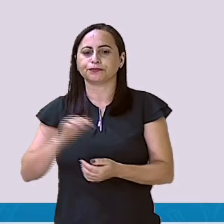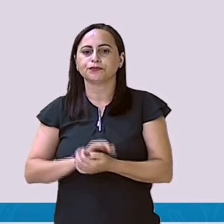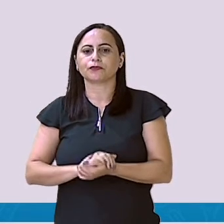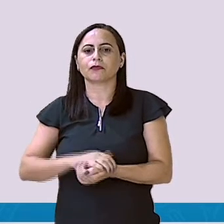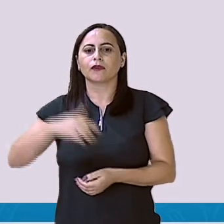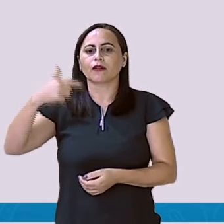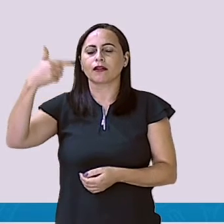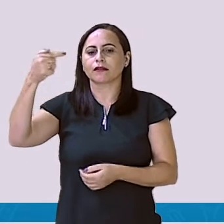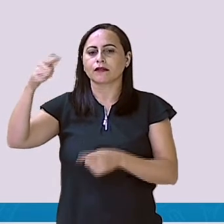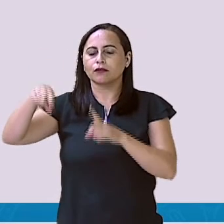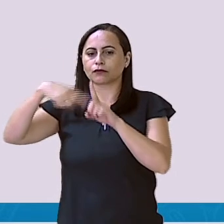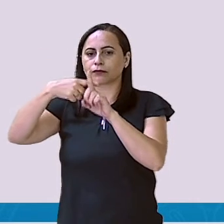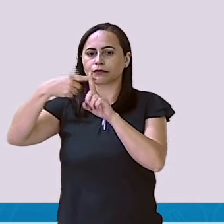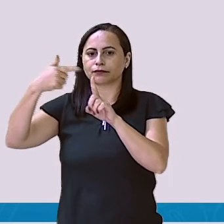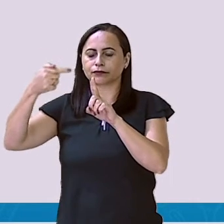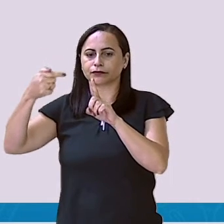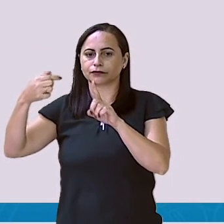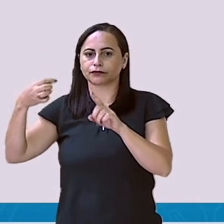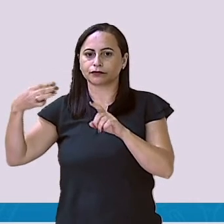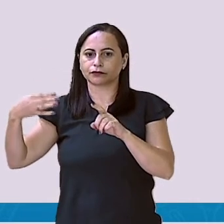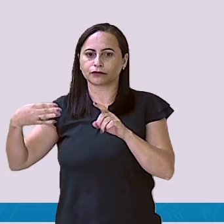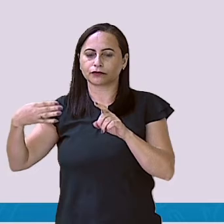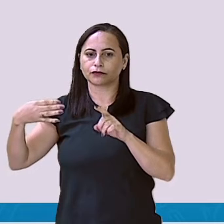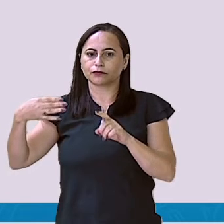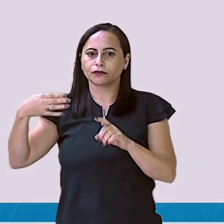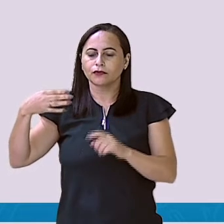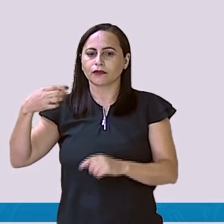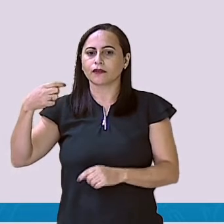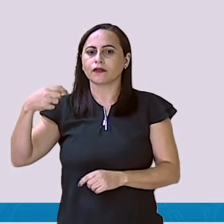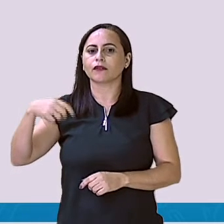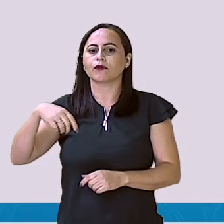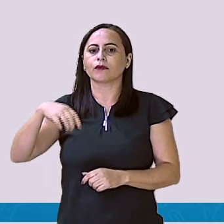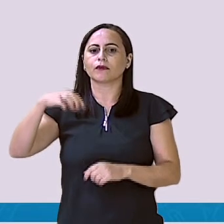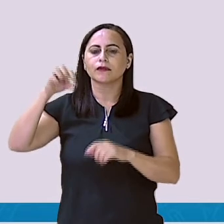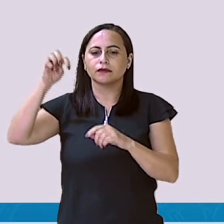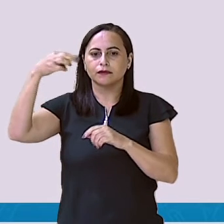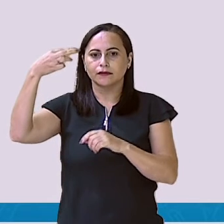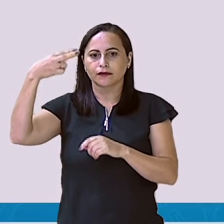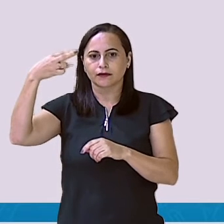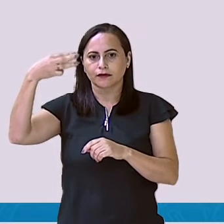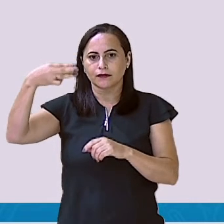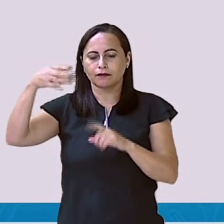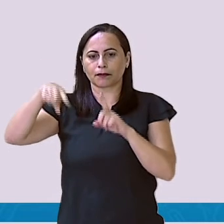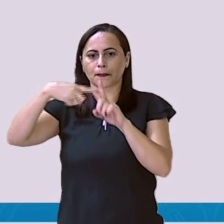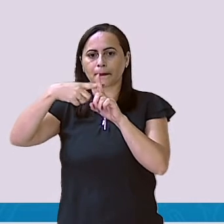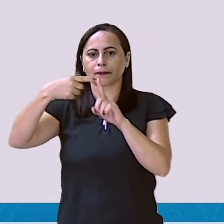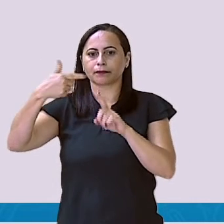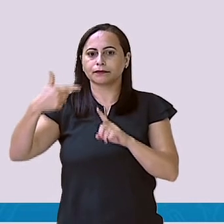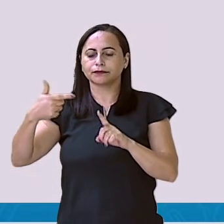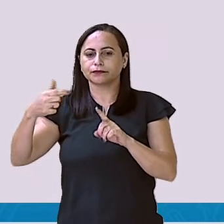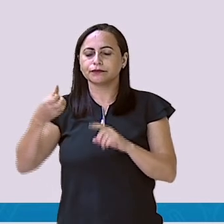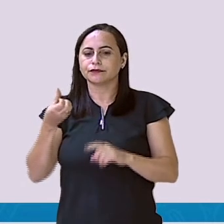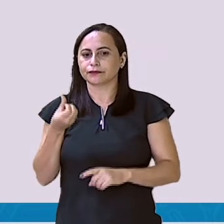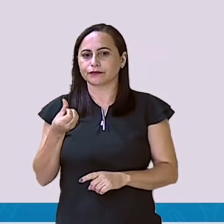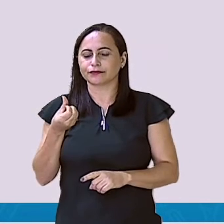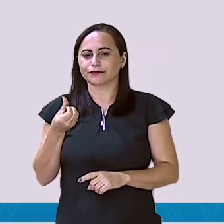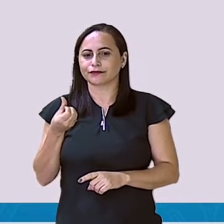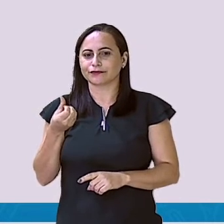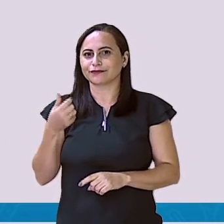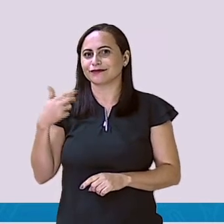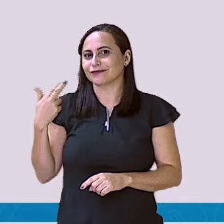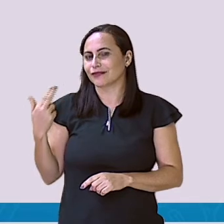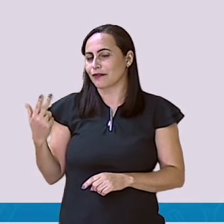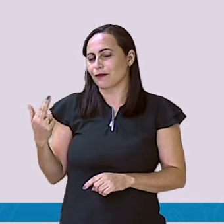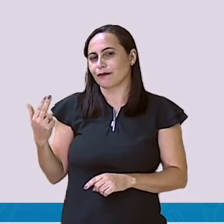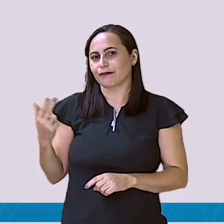3 mais 1, 4. E 4 mais 2, 6. Viu? Como que a resposta deu